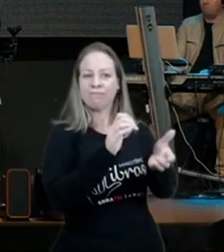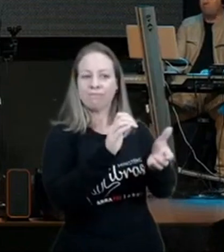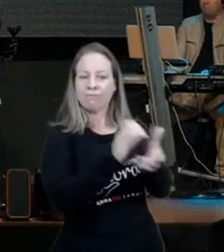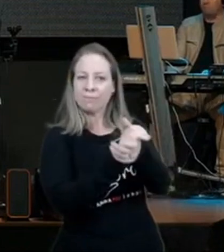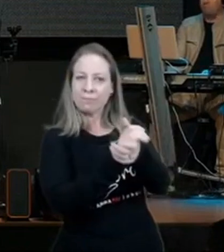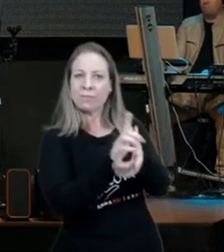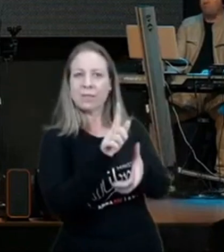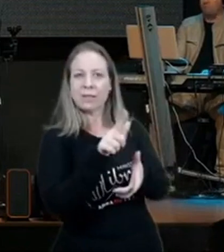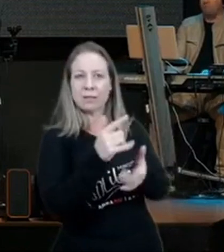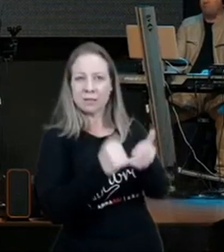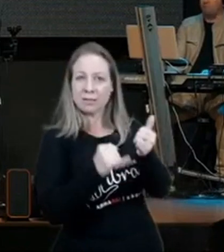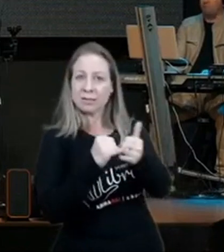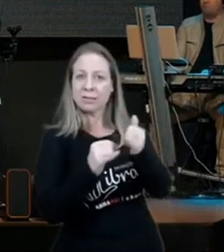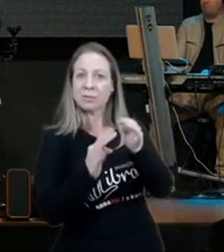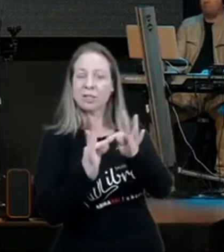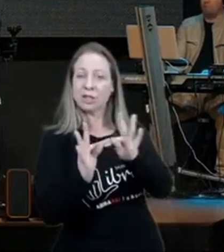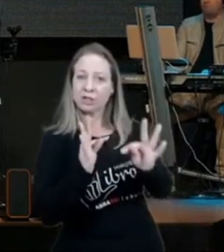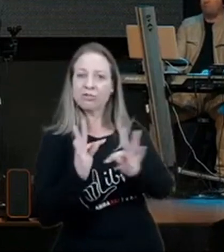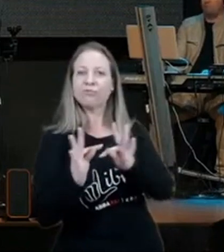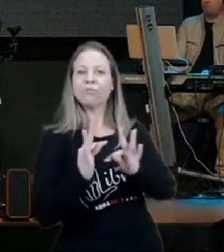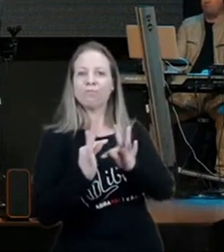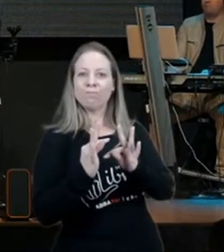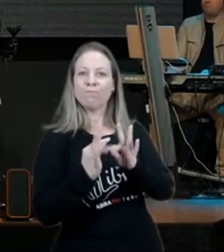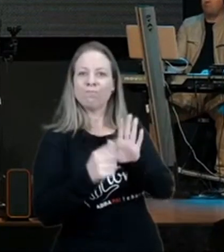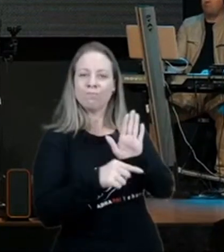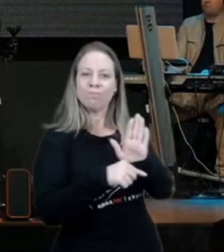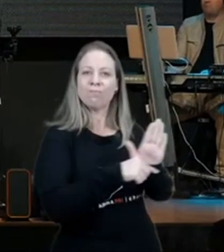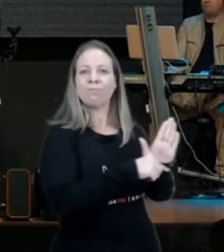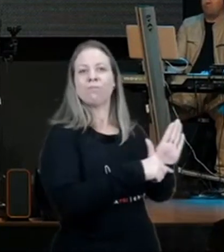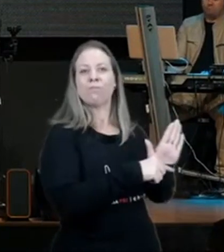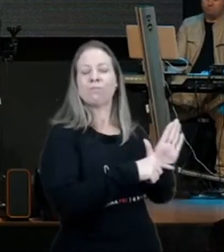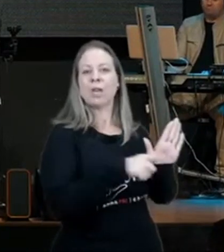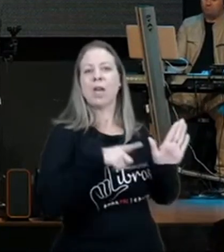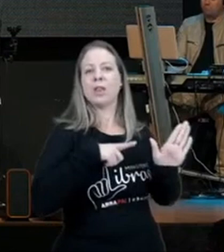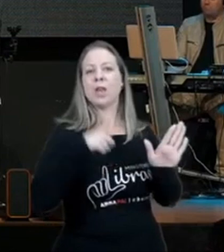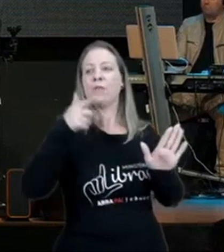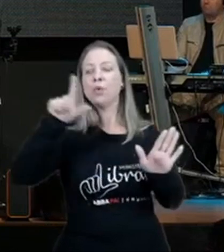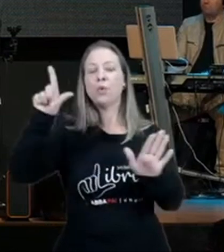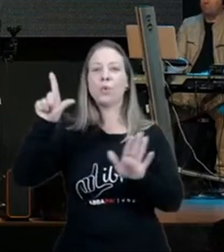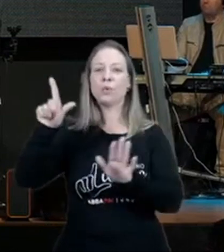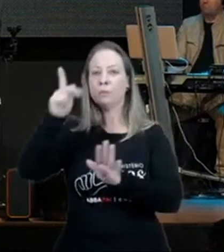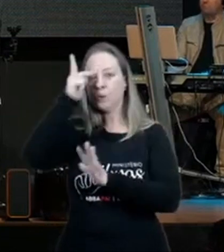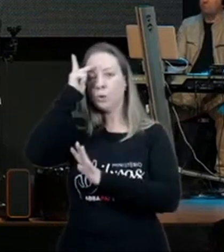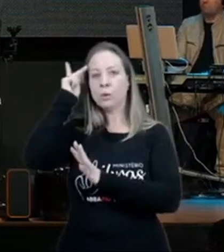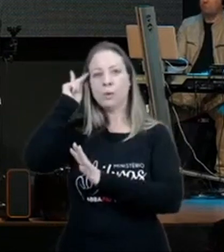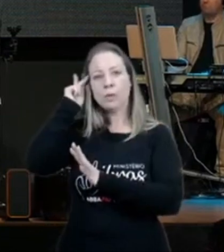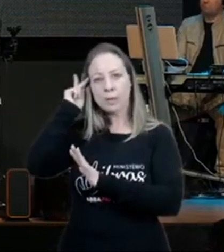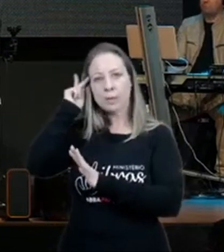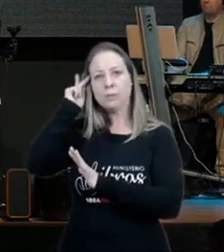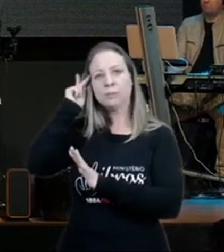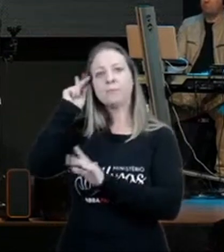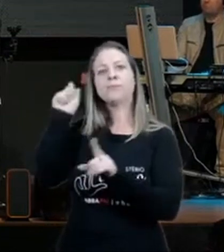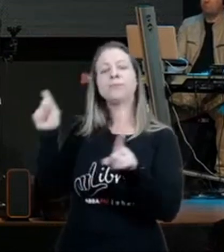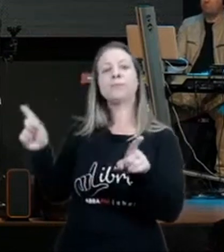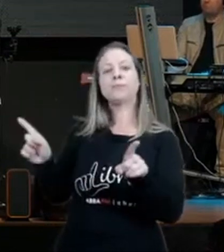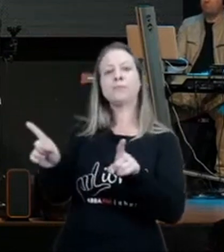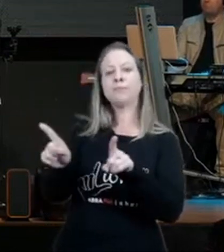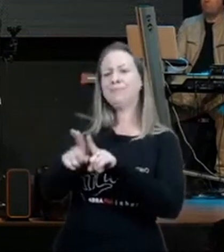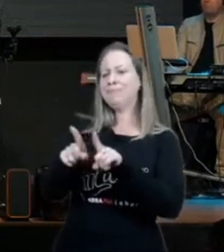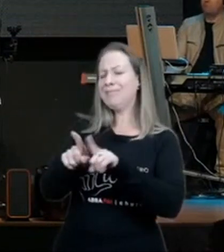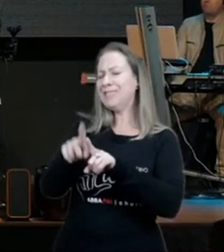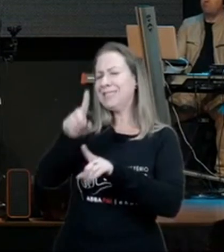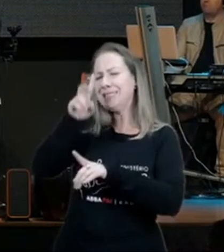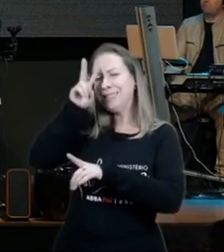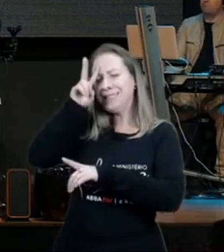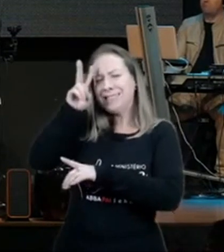eu lembro de um irmão, que cuidava de uma célula na igreja que eu estava, ele não deixou um dia sem mandar uma mensagem para